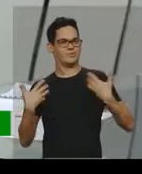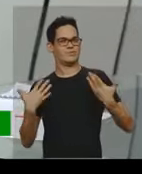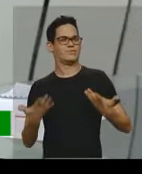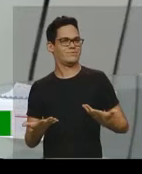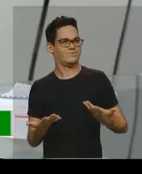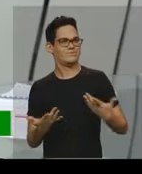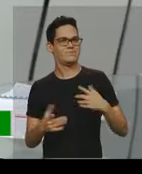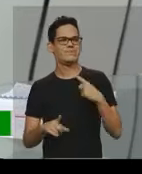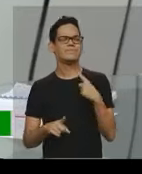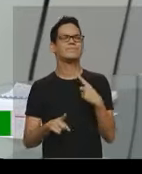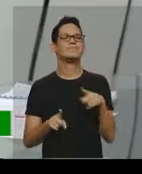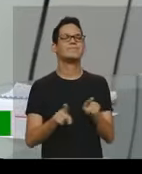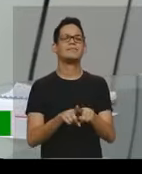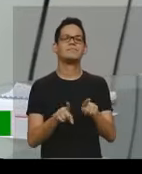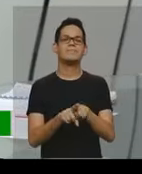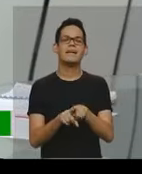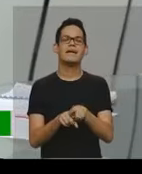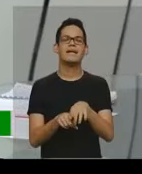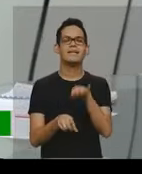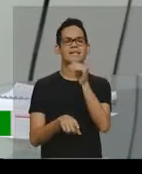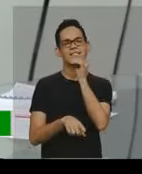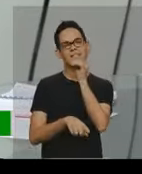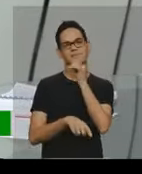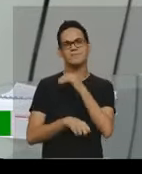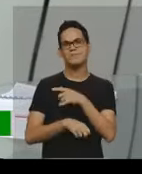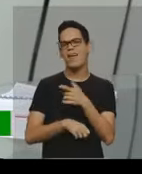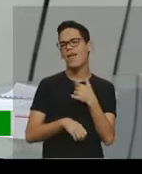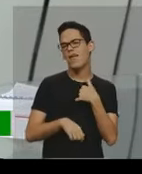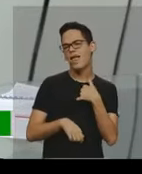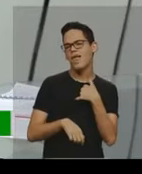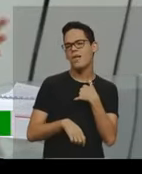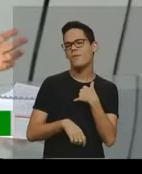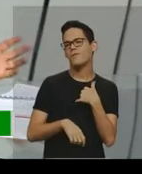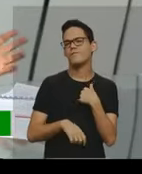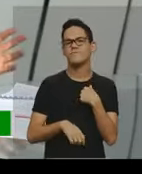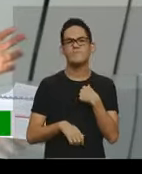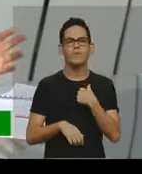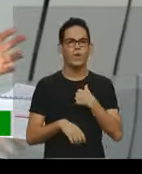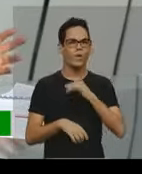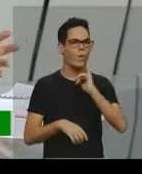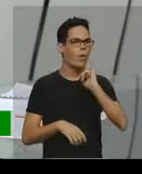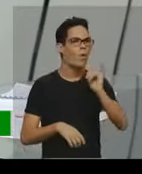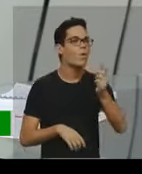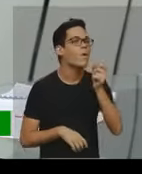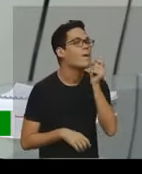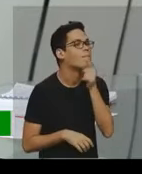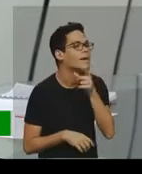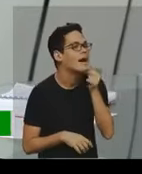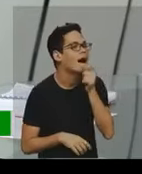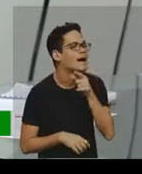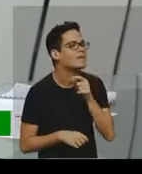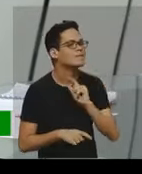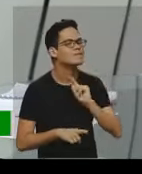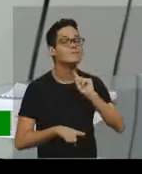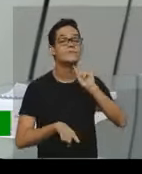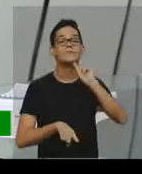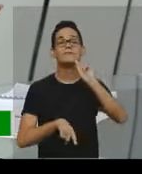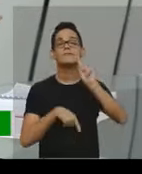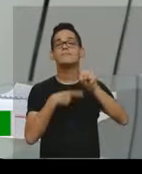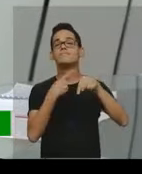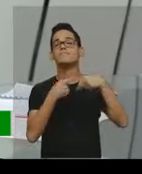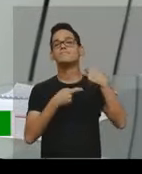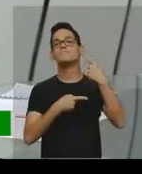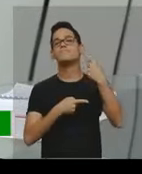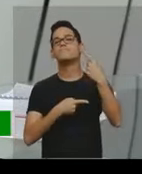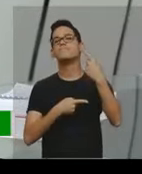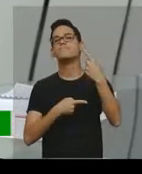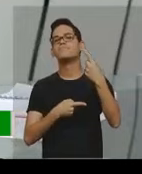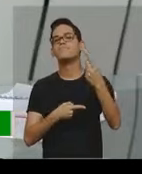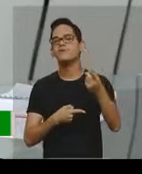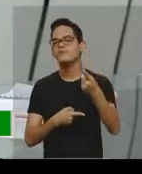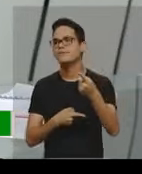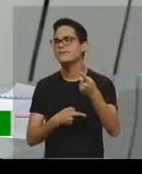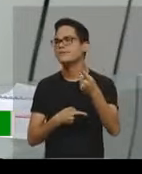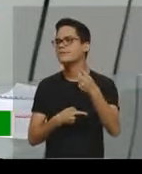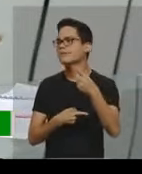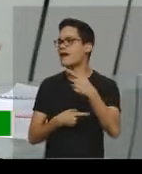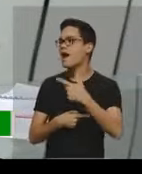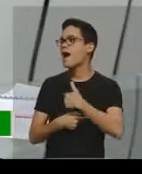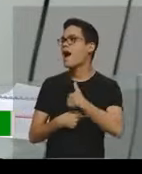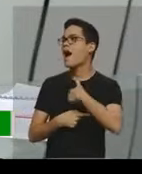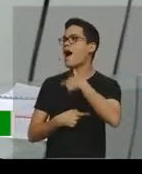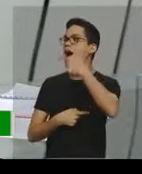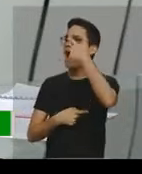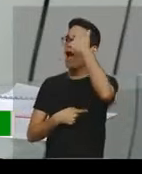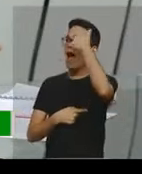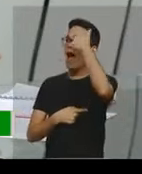viram assim, tem gente, às vezes eu sou meio assim, né, que conta uma piada e depois muito tempo é que a gente vai, que